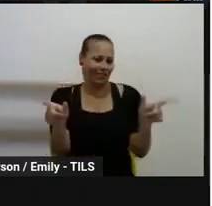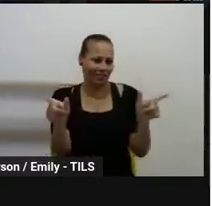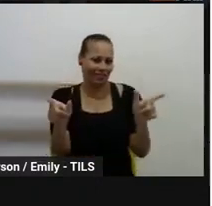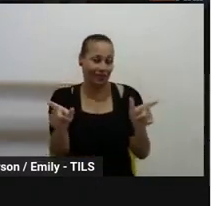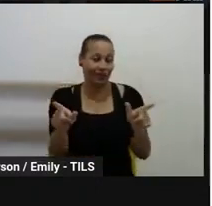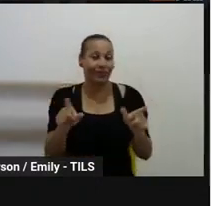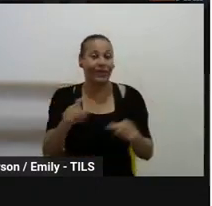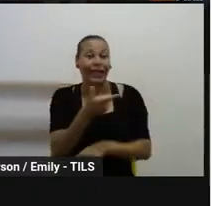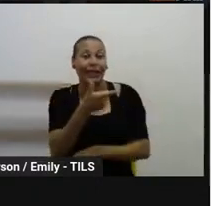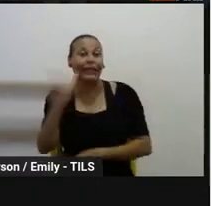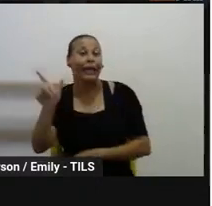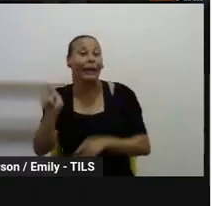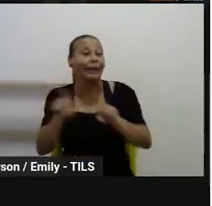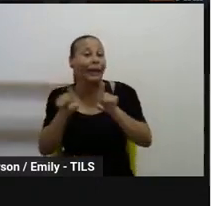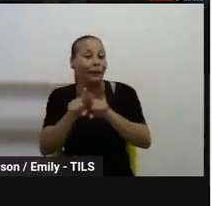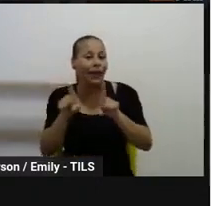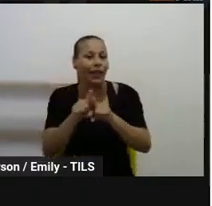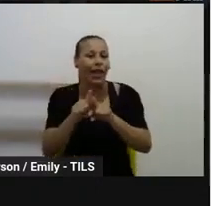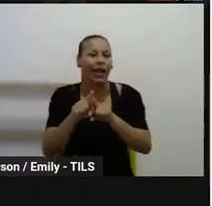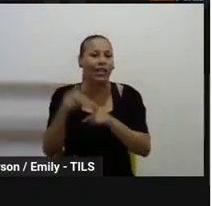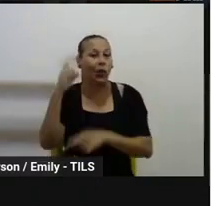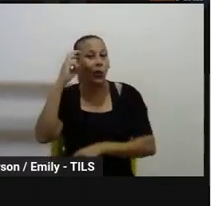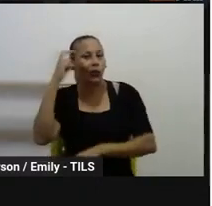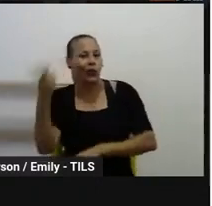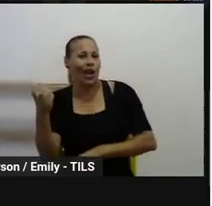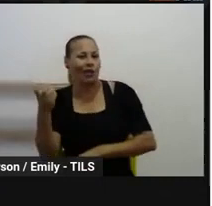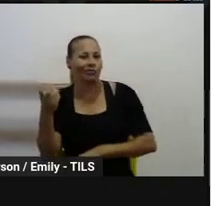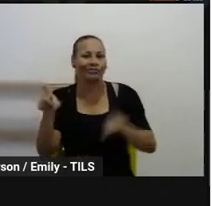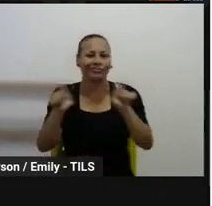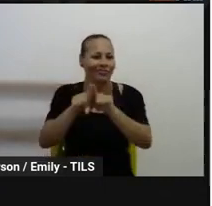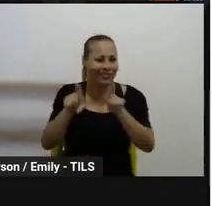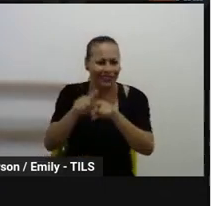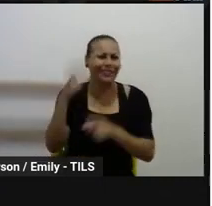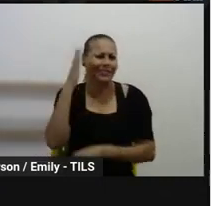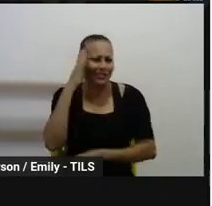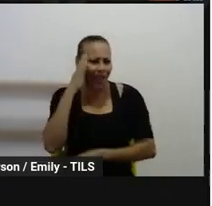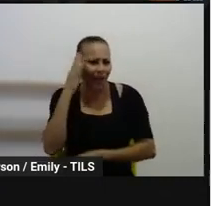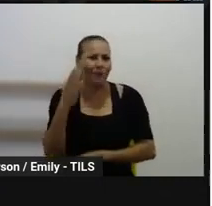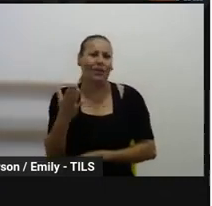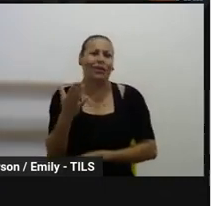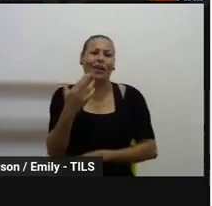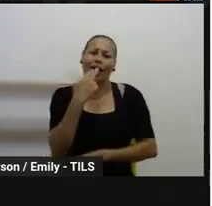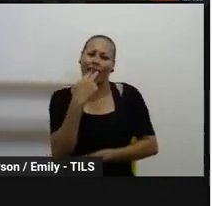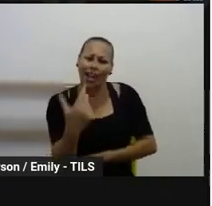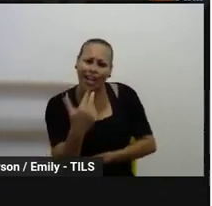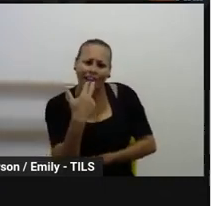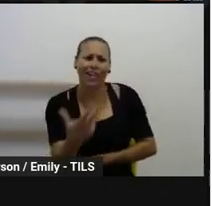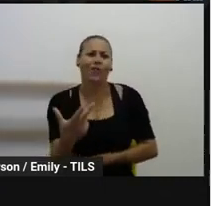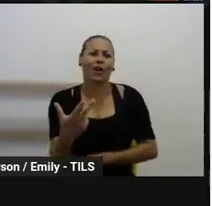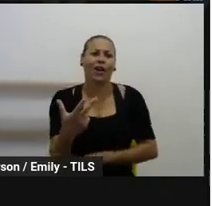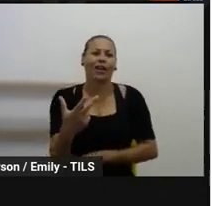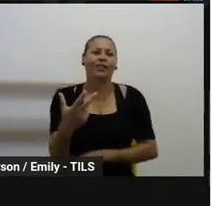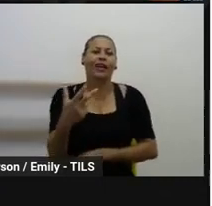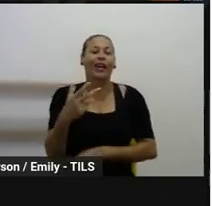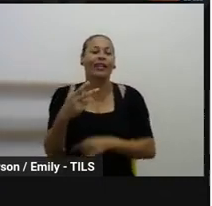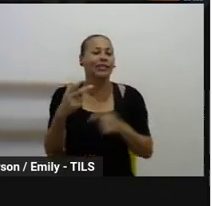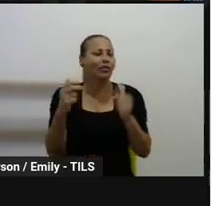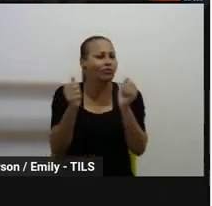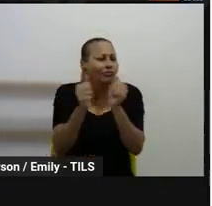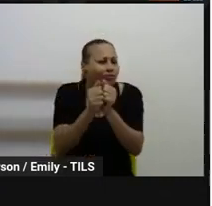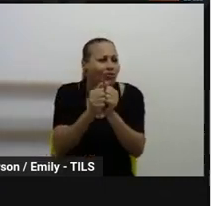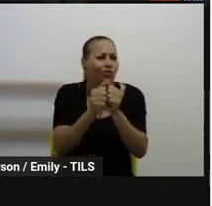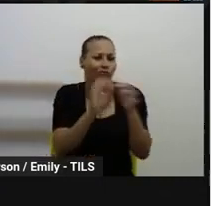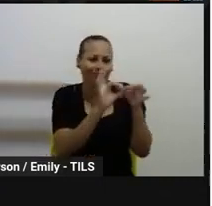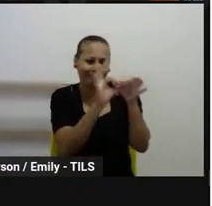Além disso, a questão cultural também influencia, porque a gente entende que língua e cultura, elas estão casadas, né, elas não estão